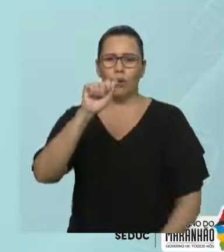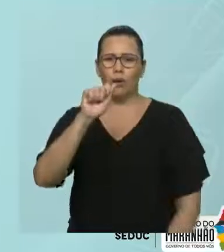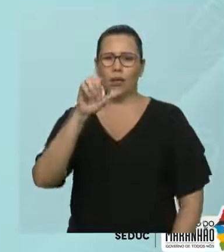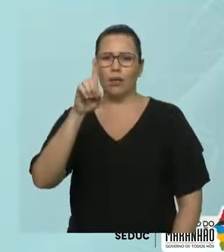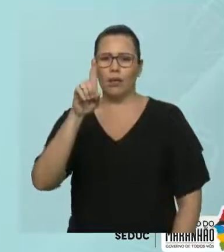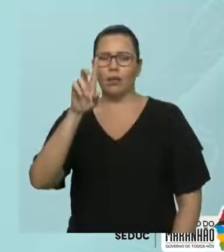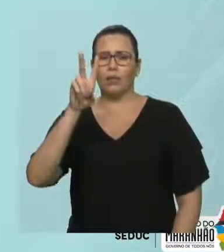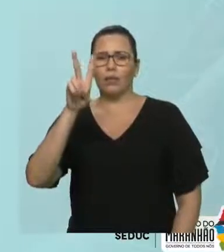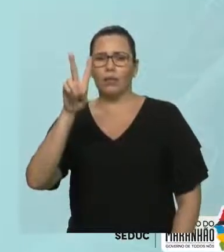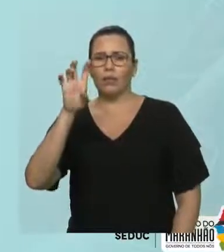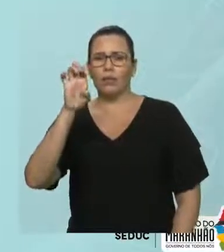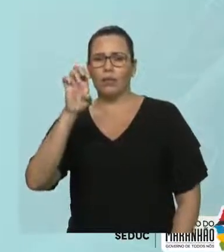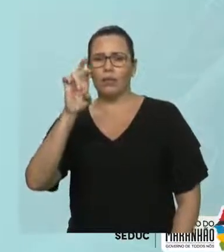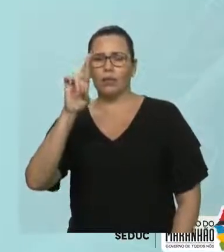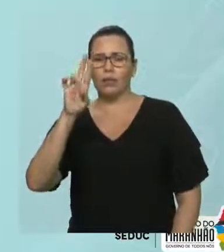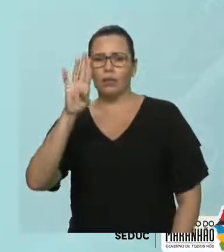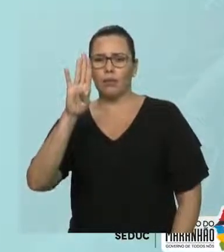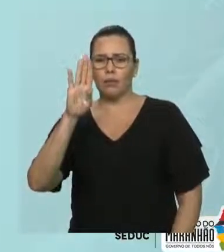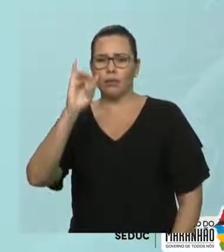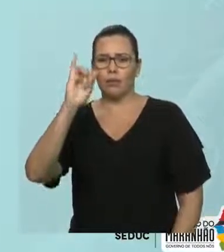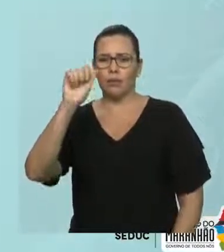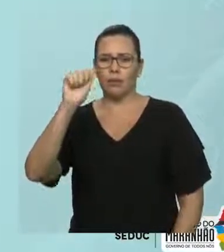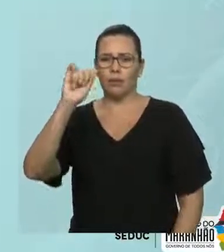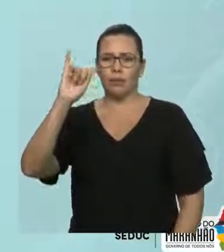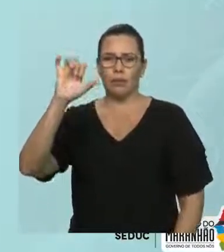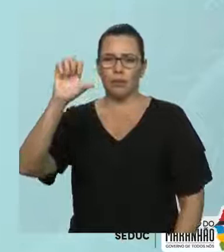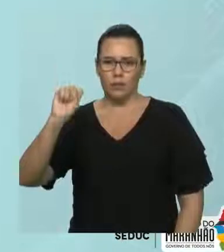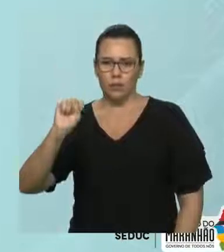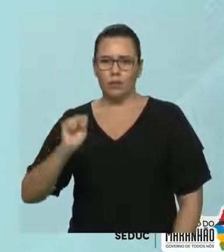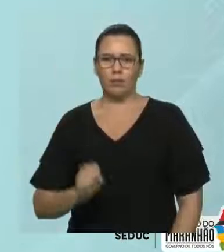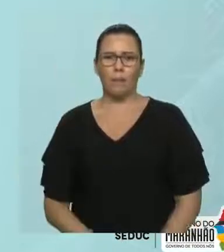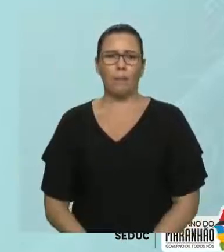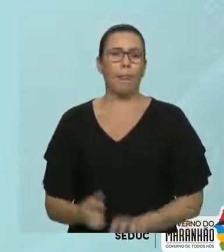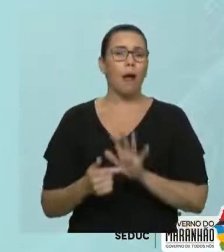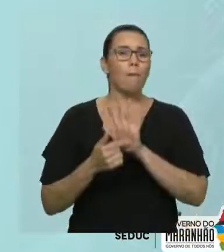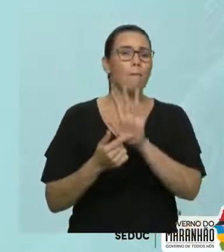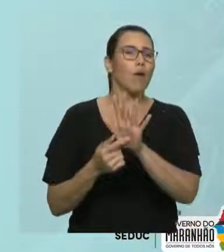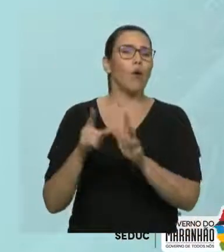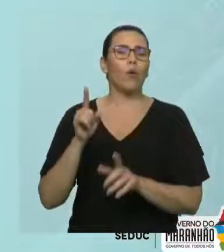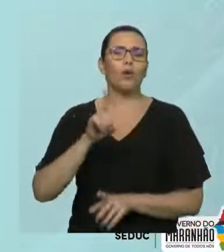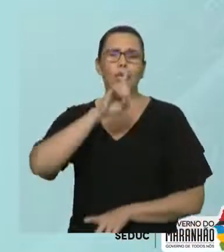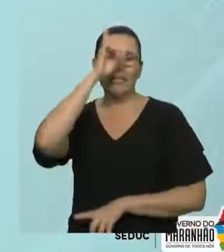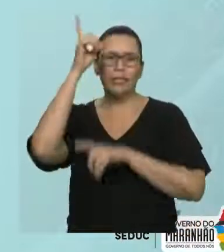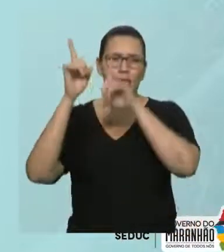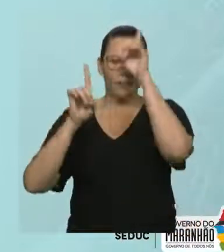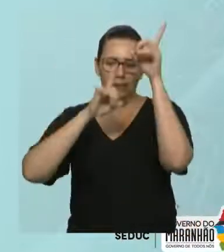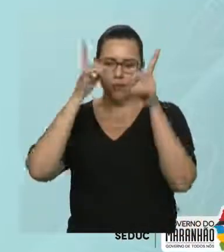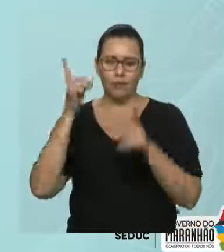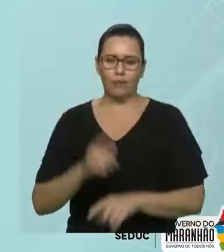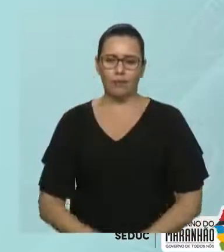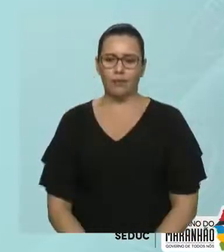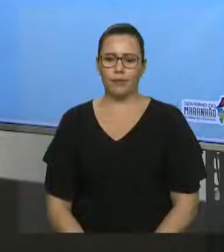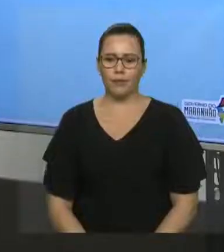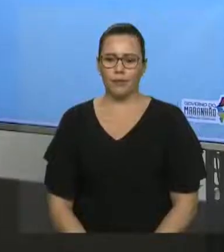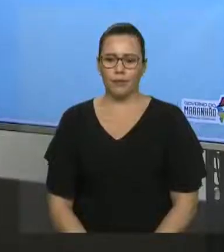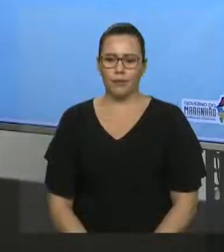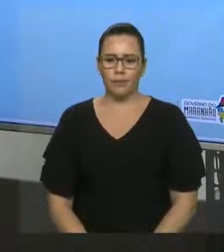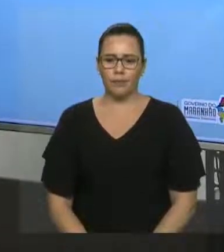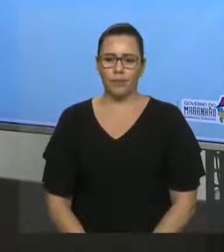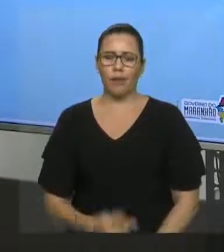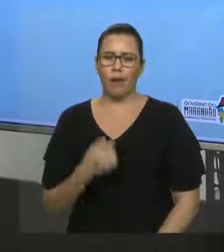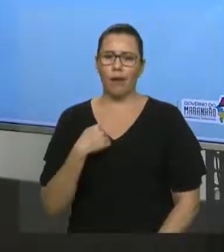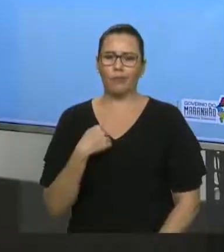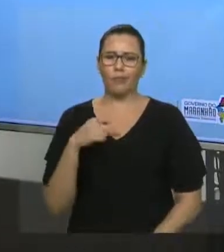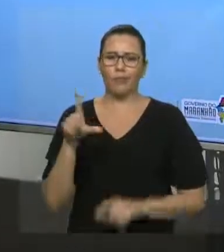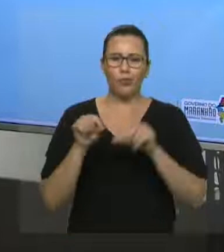expressam ideias, né? Expressam ideias. As orações adverbiais são, ao todo, nove. Não é isso? Eu trouxe apenas